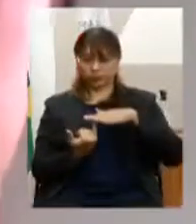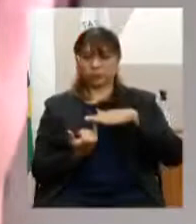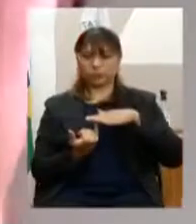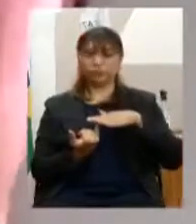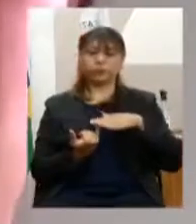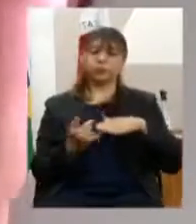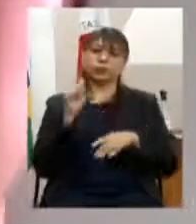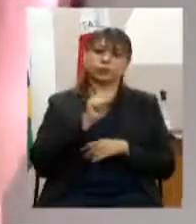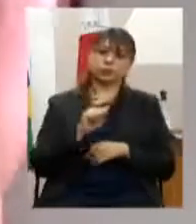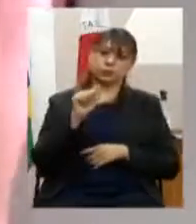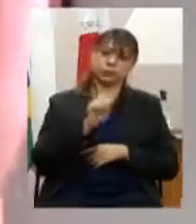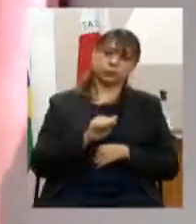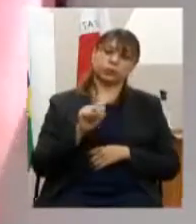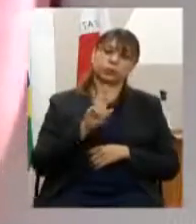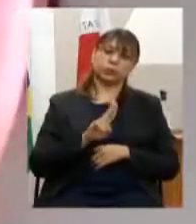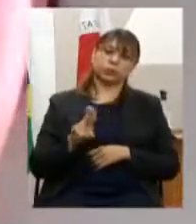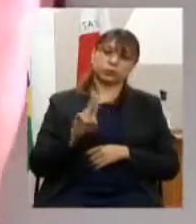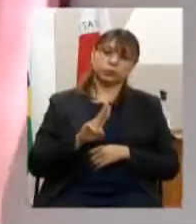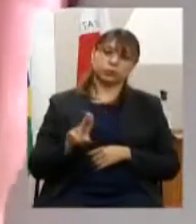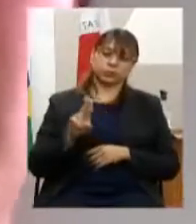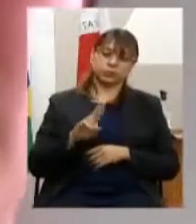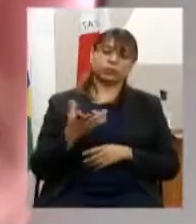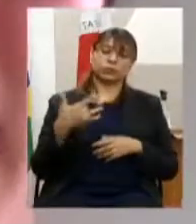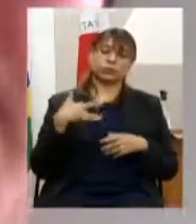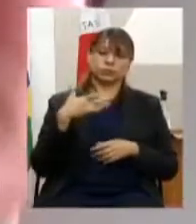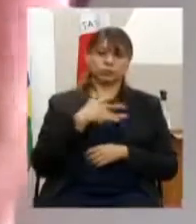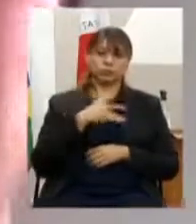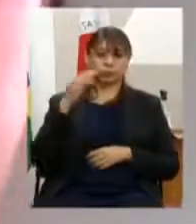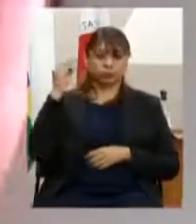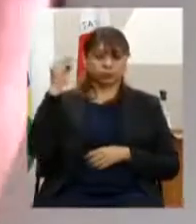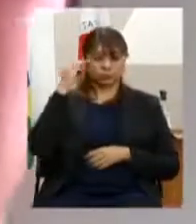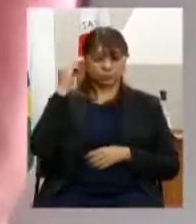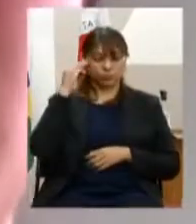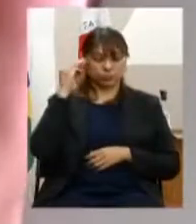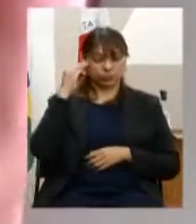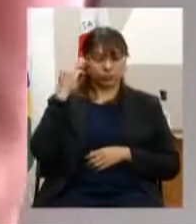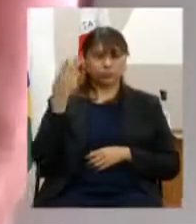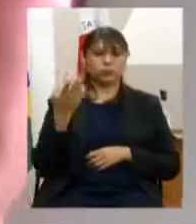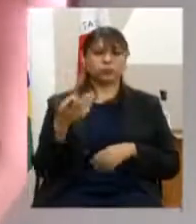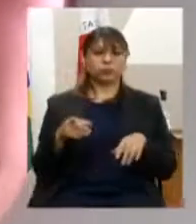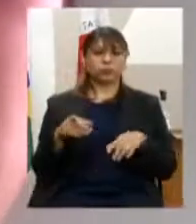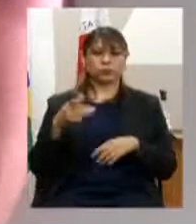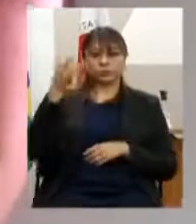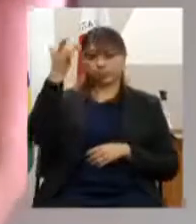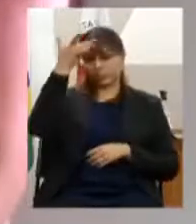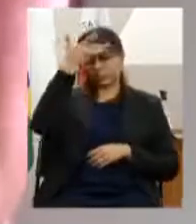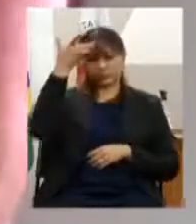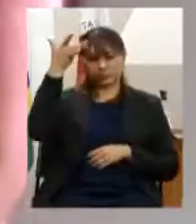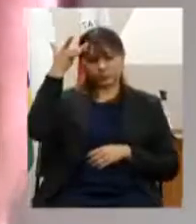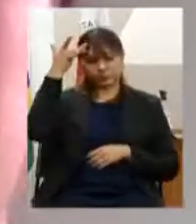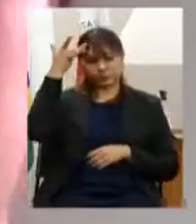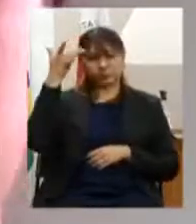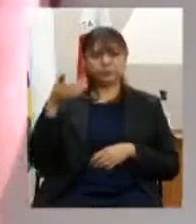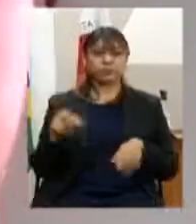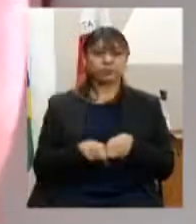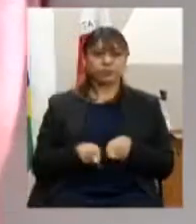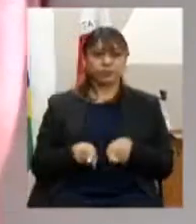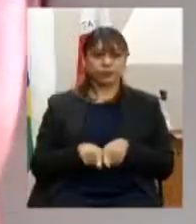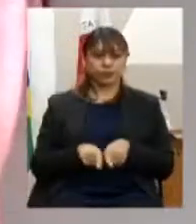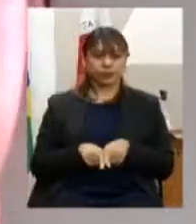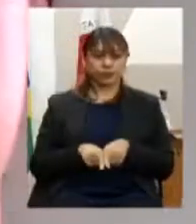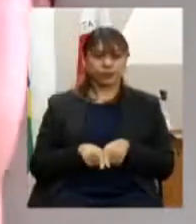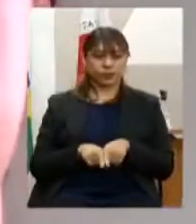associação dos usuários do serviço de mental de minas gerais da SUSAMG coletivo de mulheres bissexuais e lésbicas